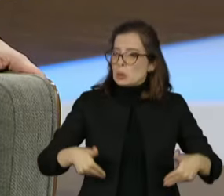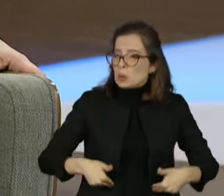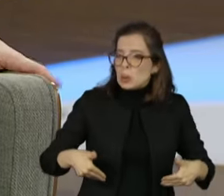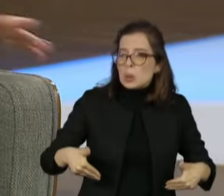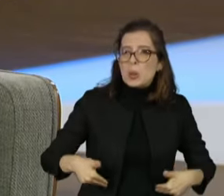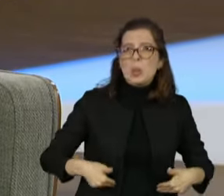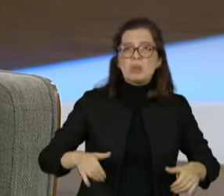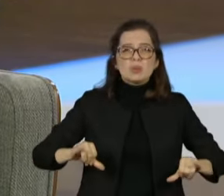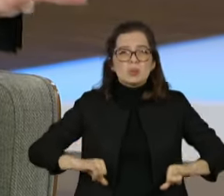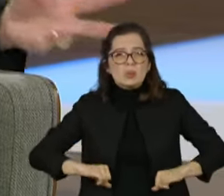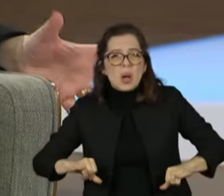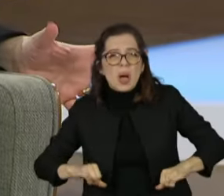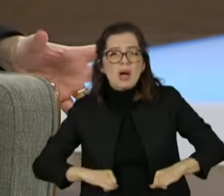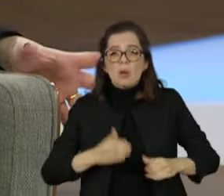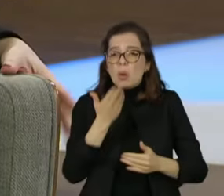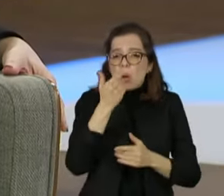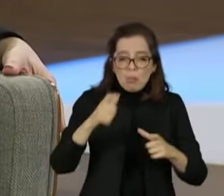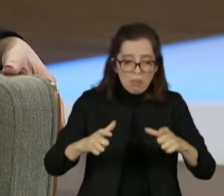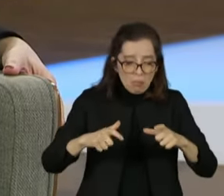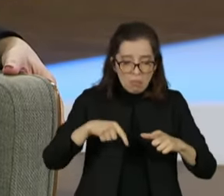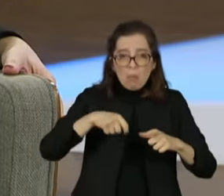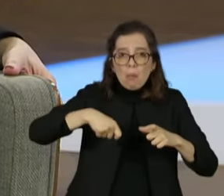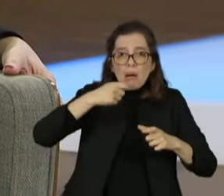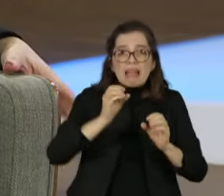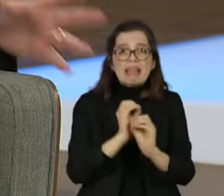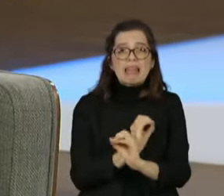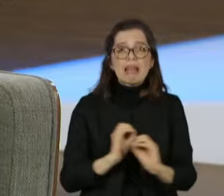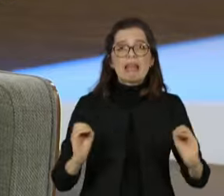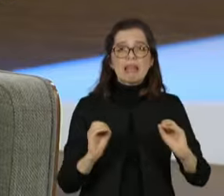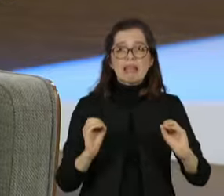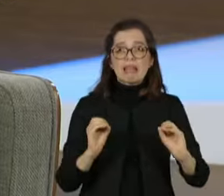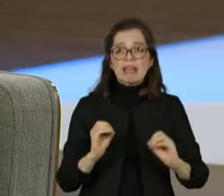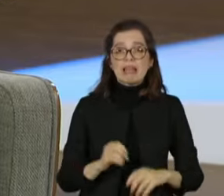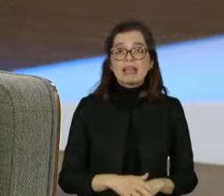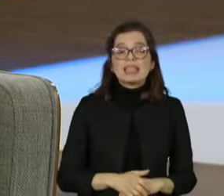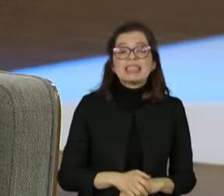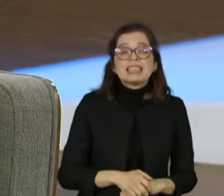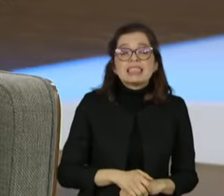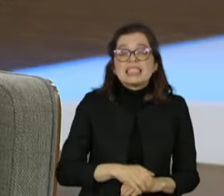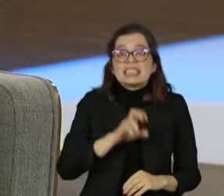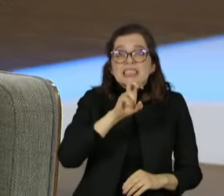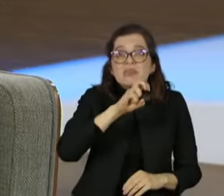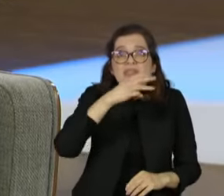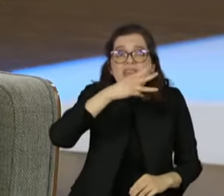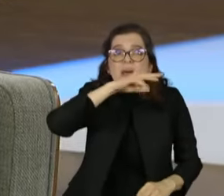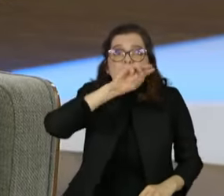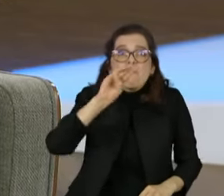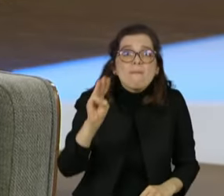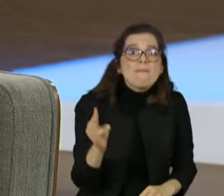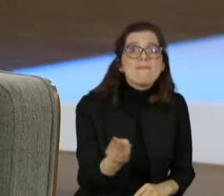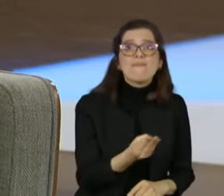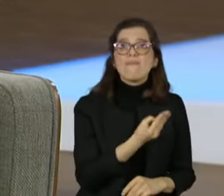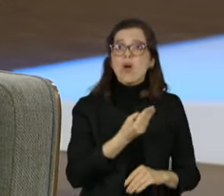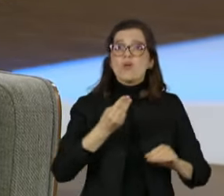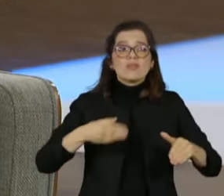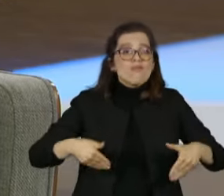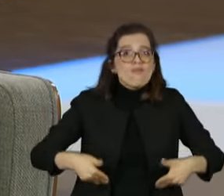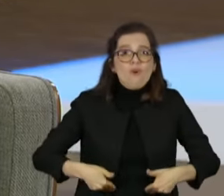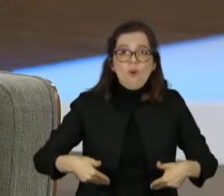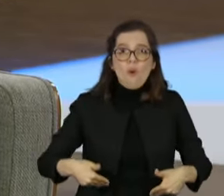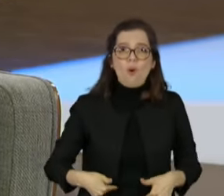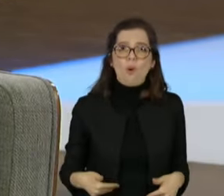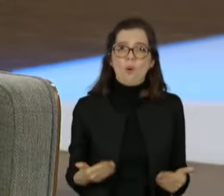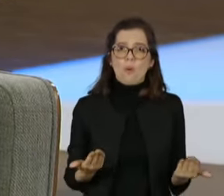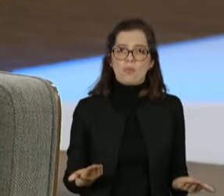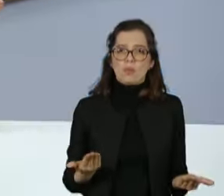está diante de um país que tem 30 milhões, 3 milhões de pessoas passando fome, eu não tenho tempo para discutir teorias, embora eu compreenda e acho louvável.